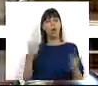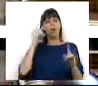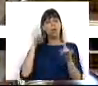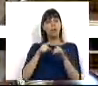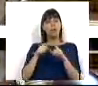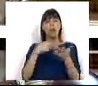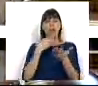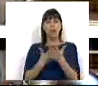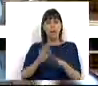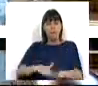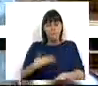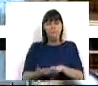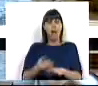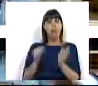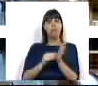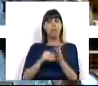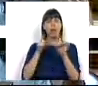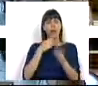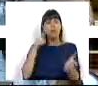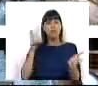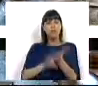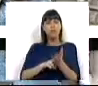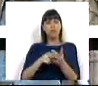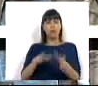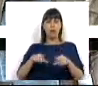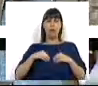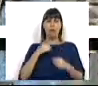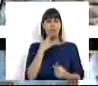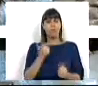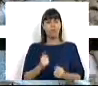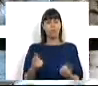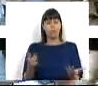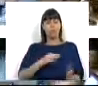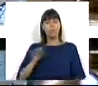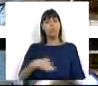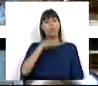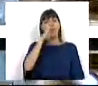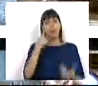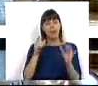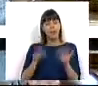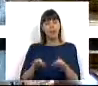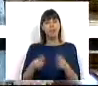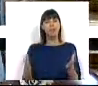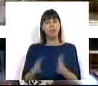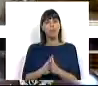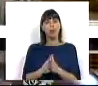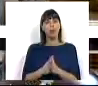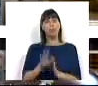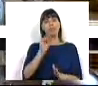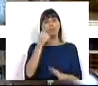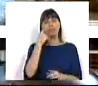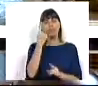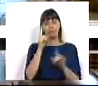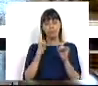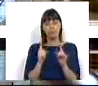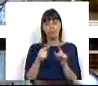sentido de fomentar ainda mais essa pobreza. E isso, de facto, é absolutamente inadmissível. E quero, Sr. Primeiro-Ministro, mesmo só para terminar, chamar-lhe a